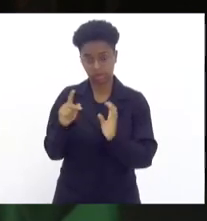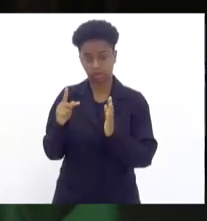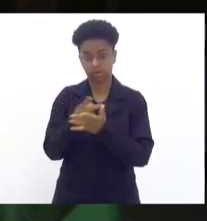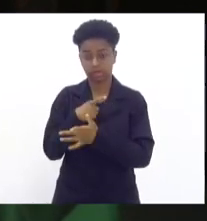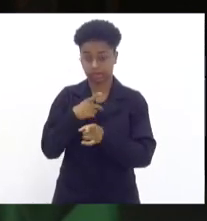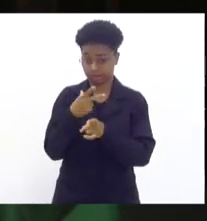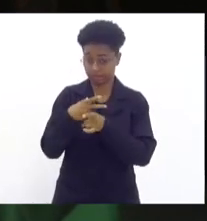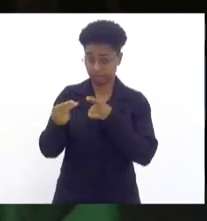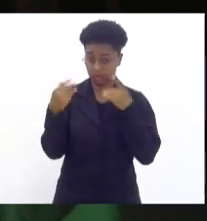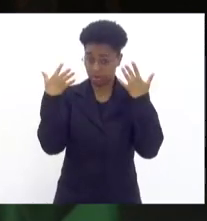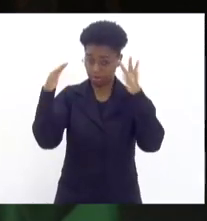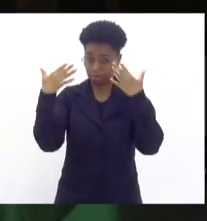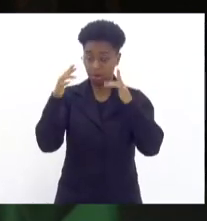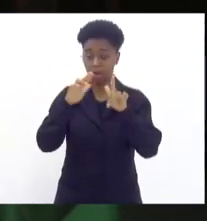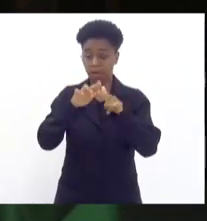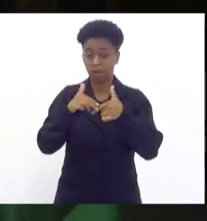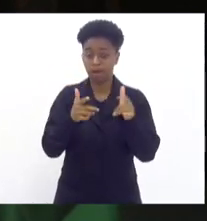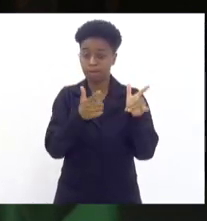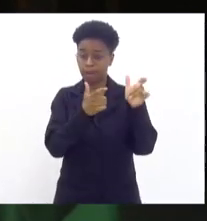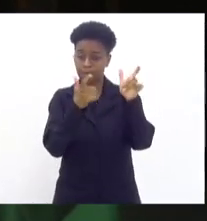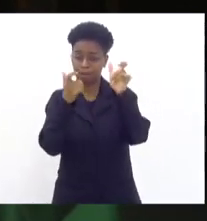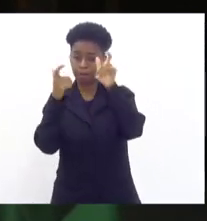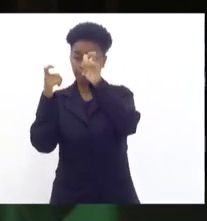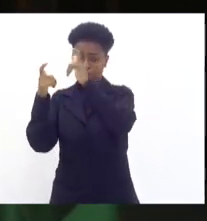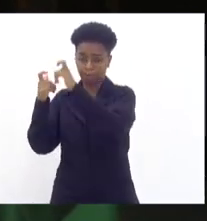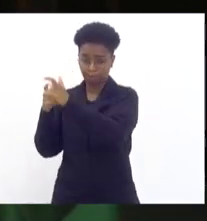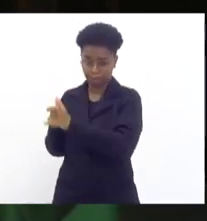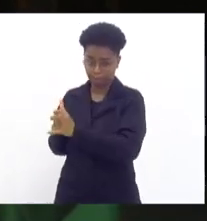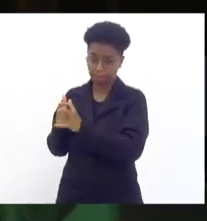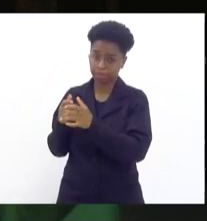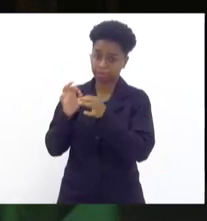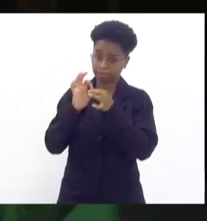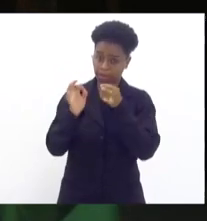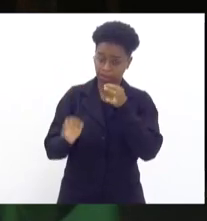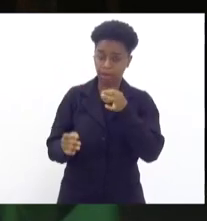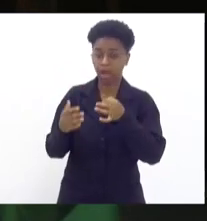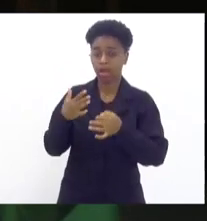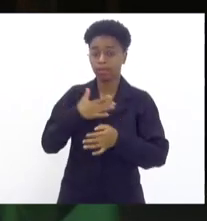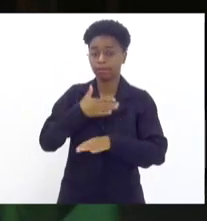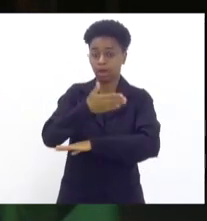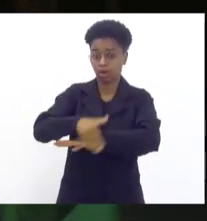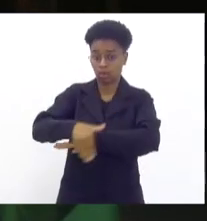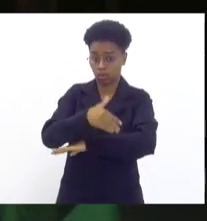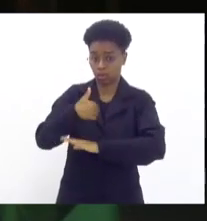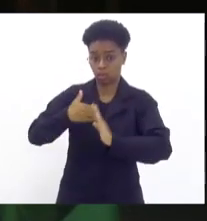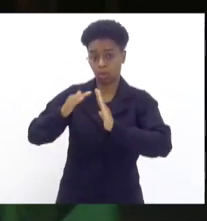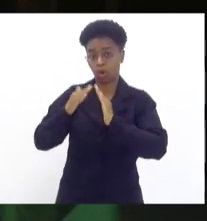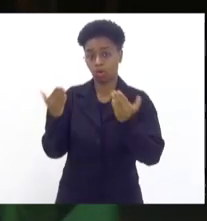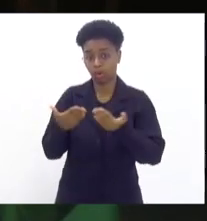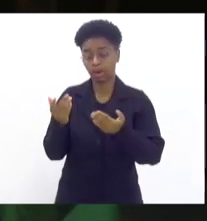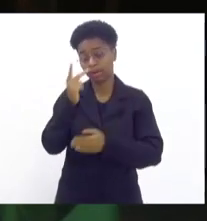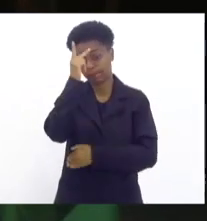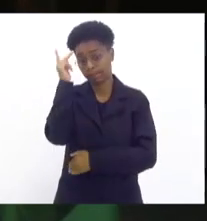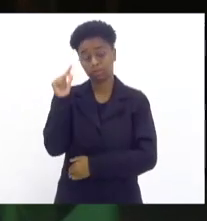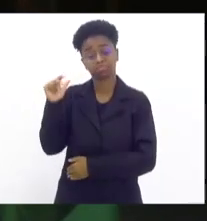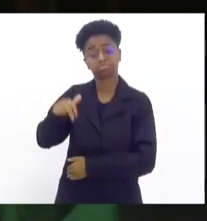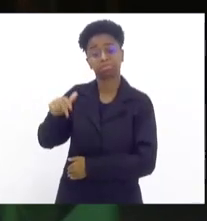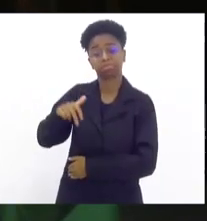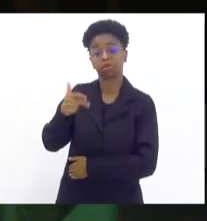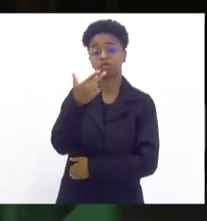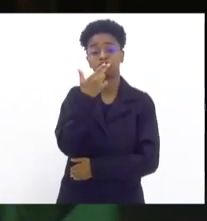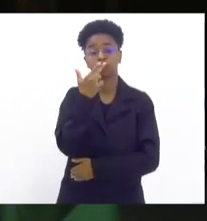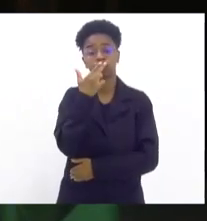vitória foi comemorada com tiros de fuzis, etc., etc., etc., na rua onde eu moro agora, as pessoas passam fumando